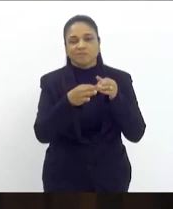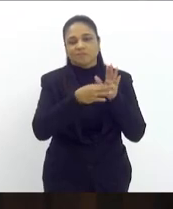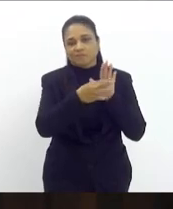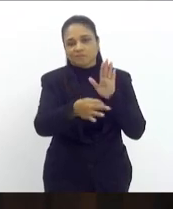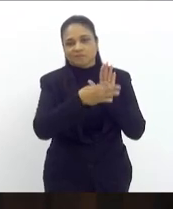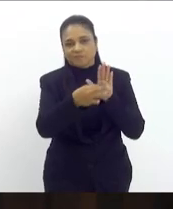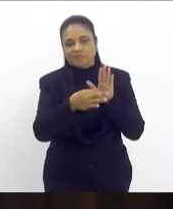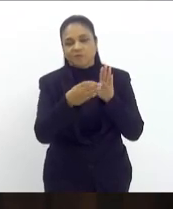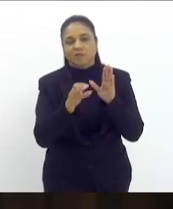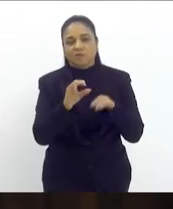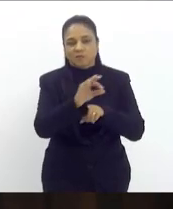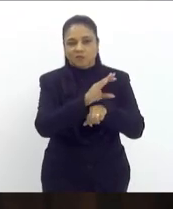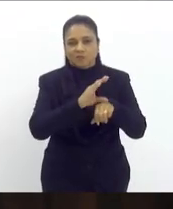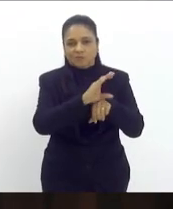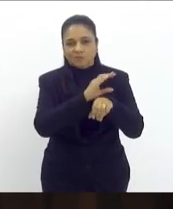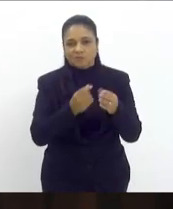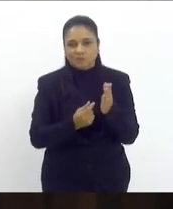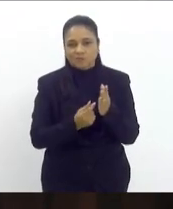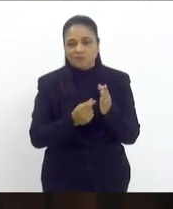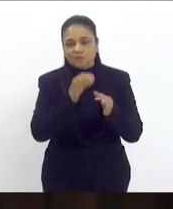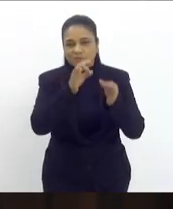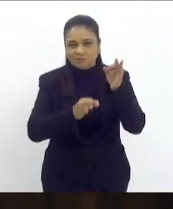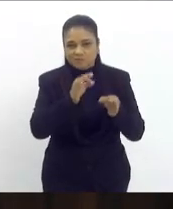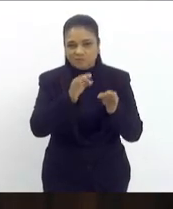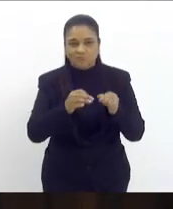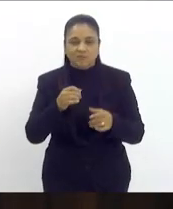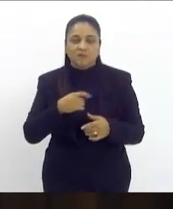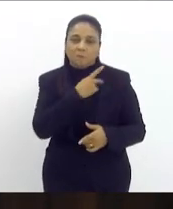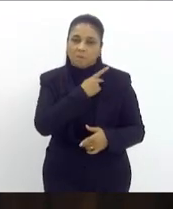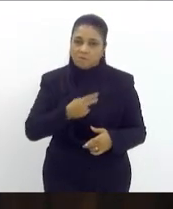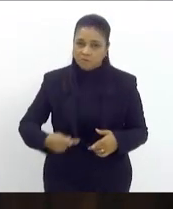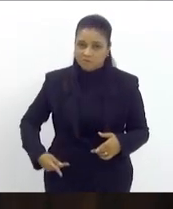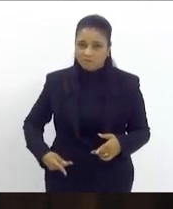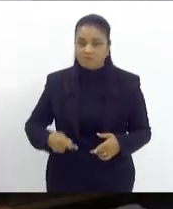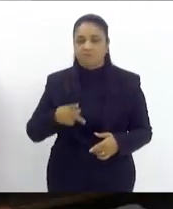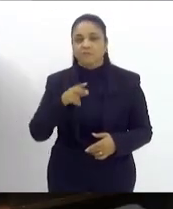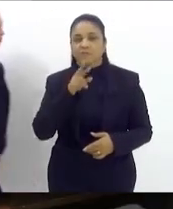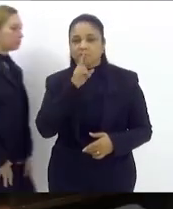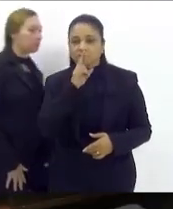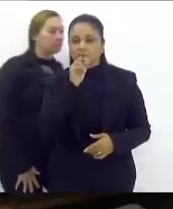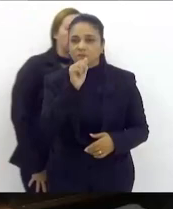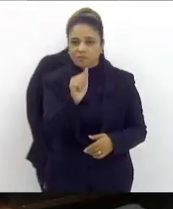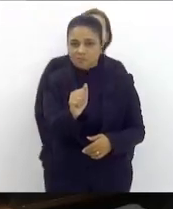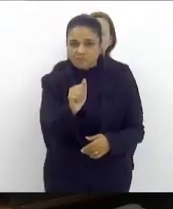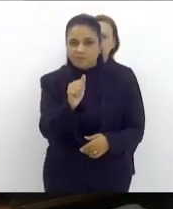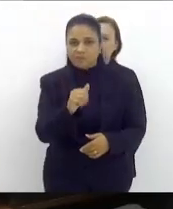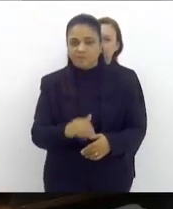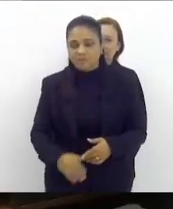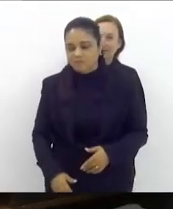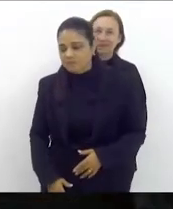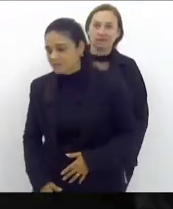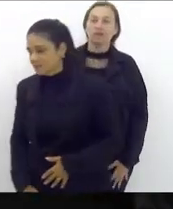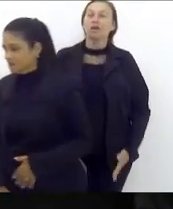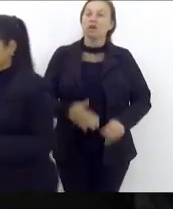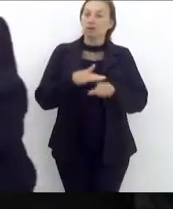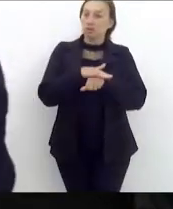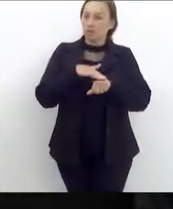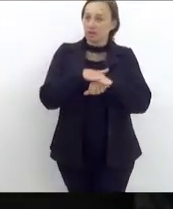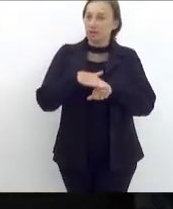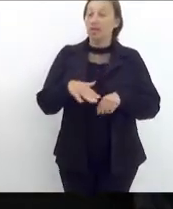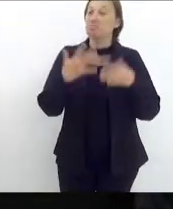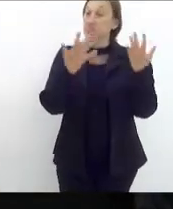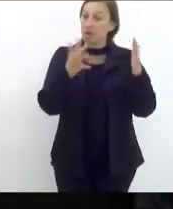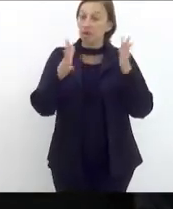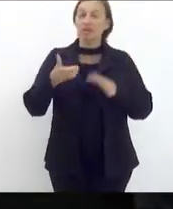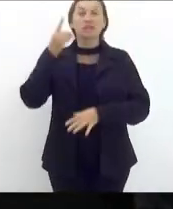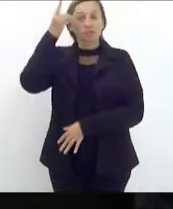Justiça, nosso presidente deputado Rodrigo Amorim. Presidente, eu conversei com o autor em primeiro lugar para abenizar aqui o